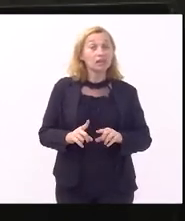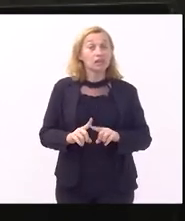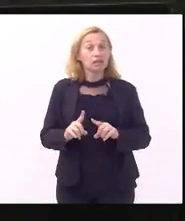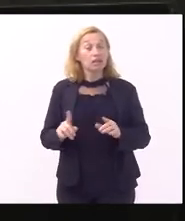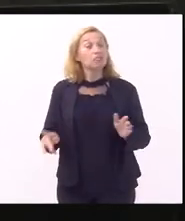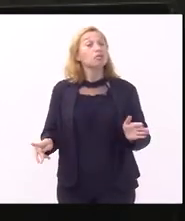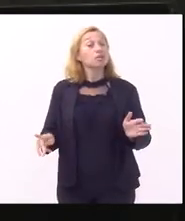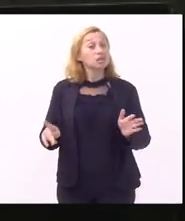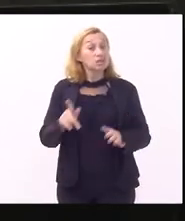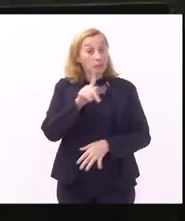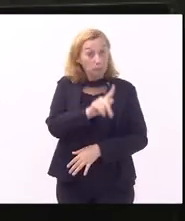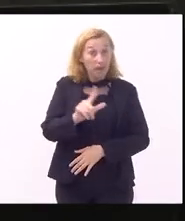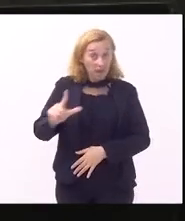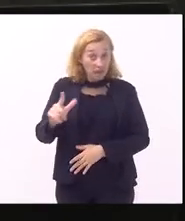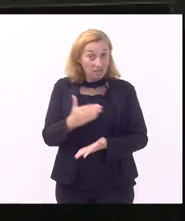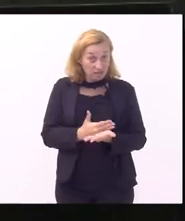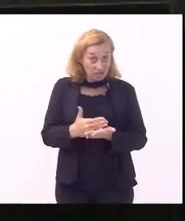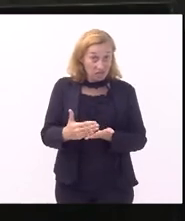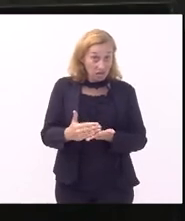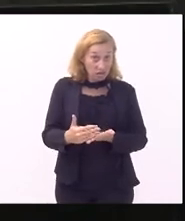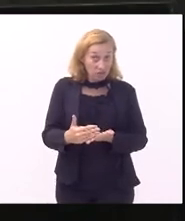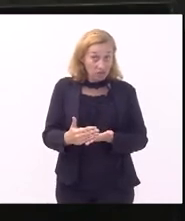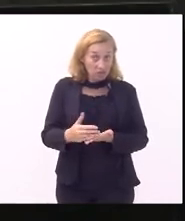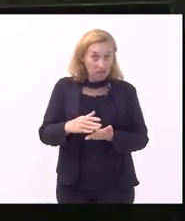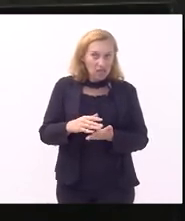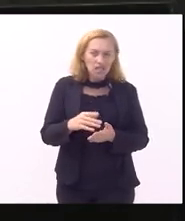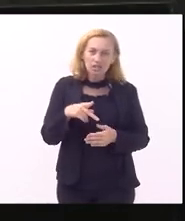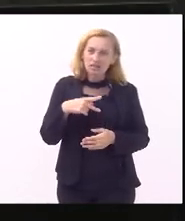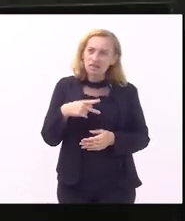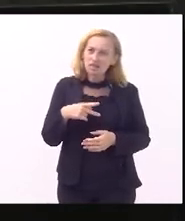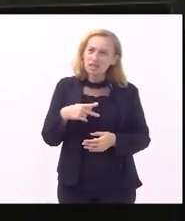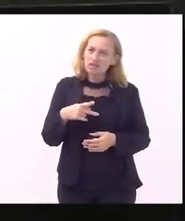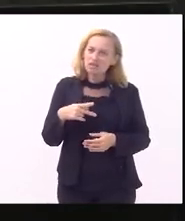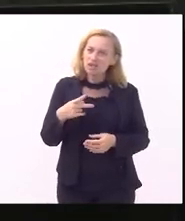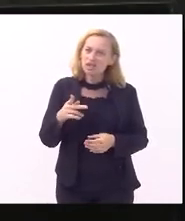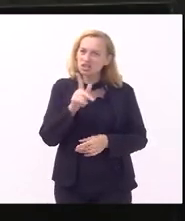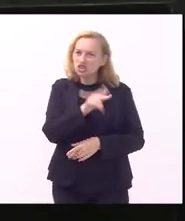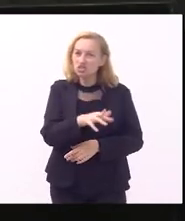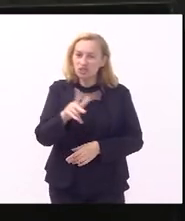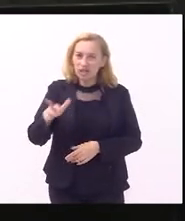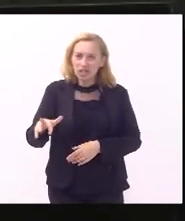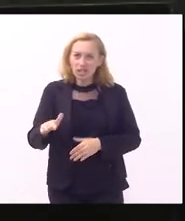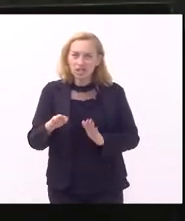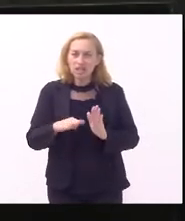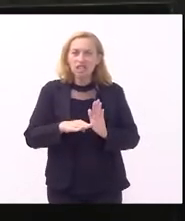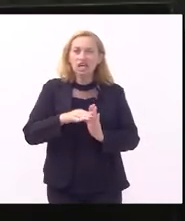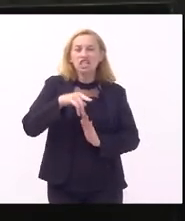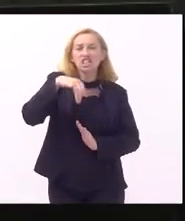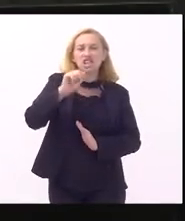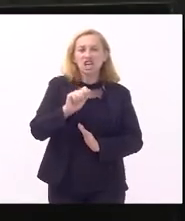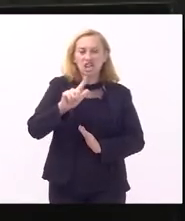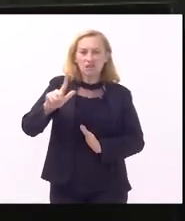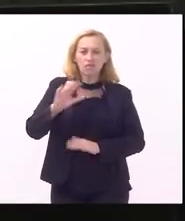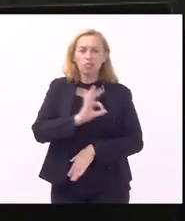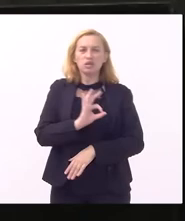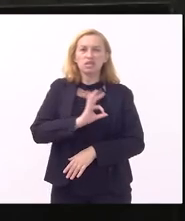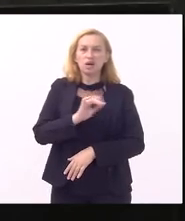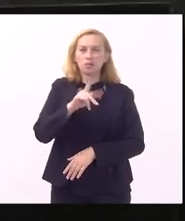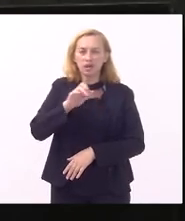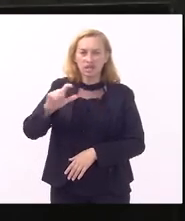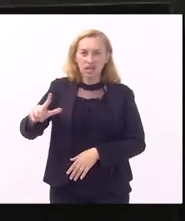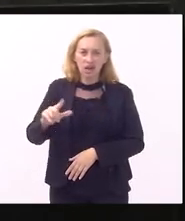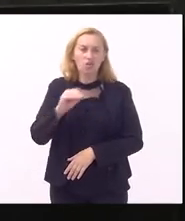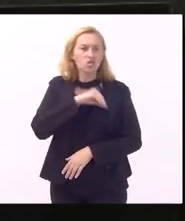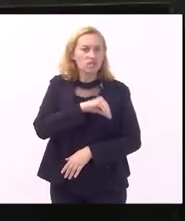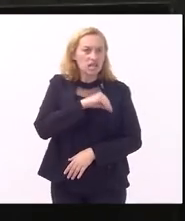PL inicial ele implementava é níveis diferentes para policiais penais planos de cargos e salários